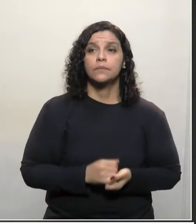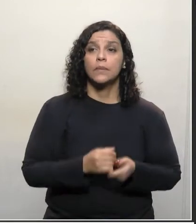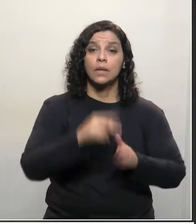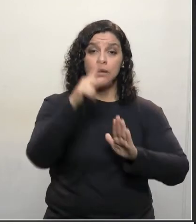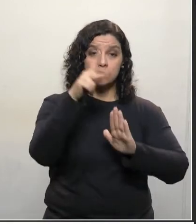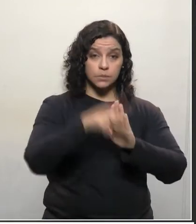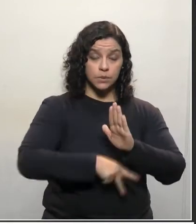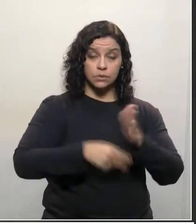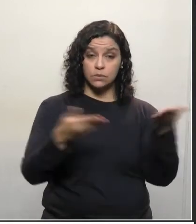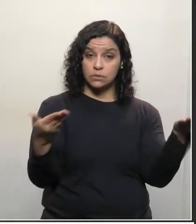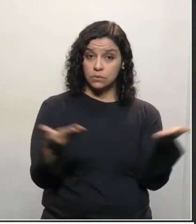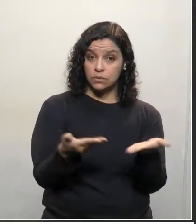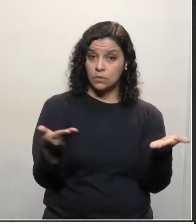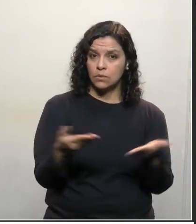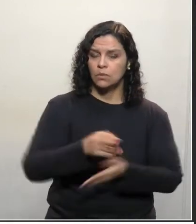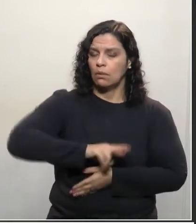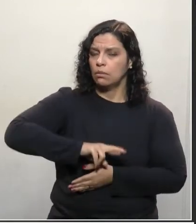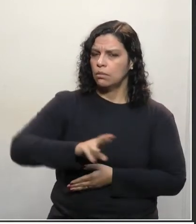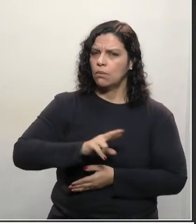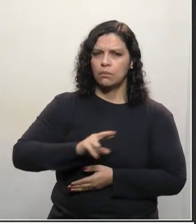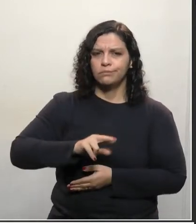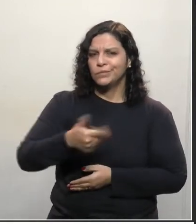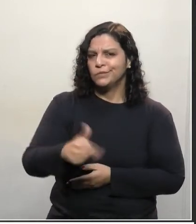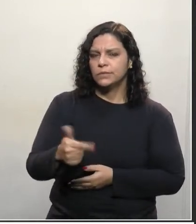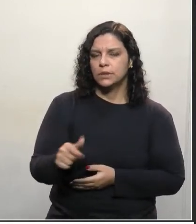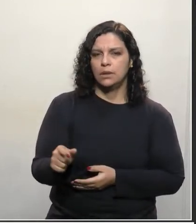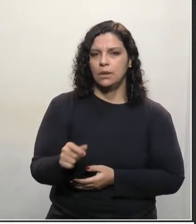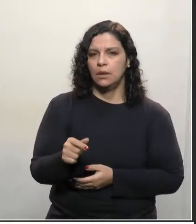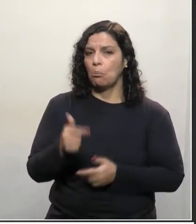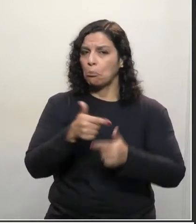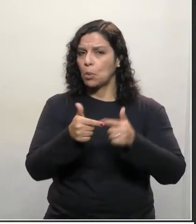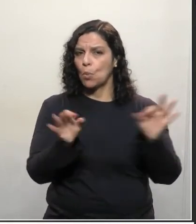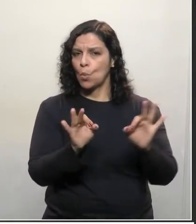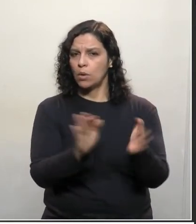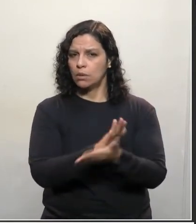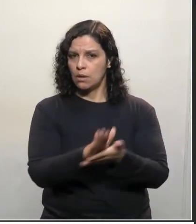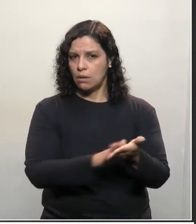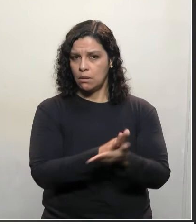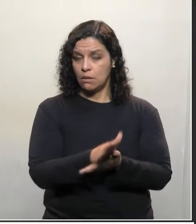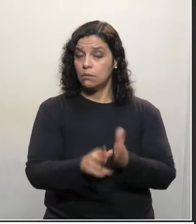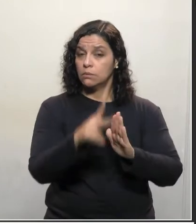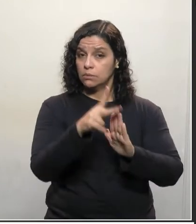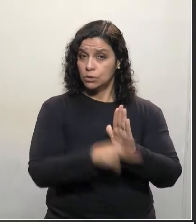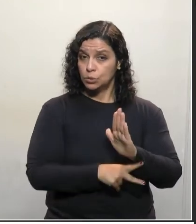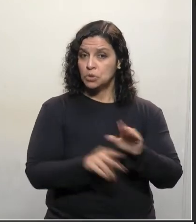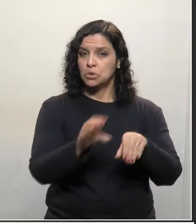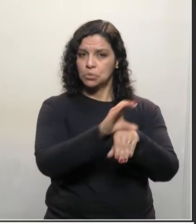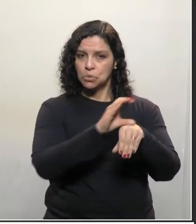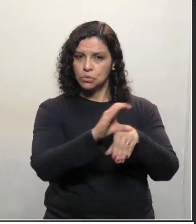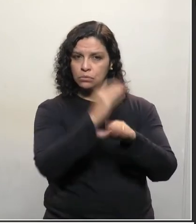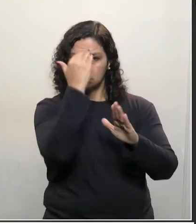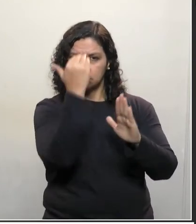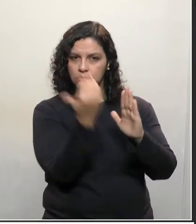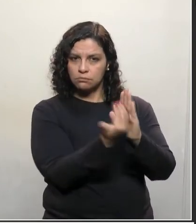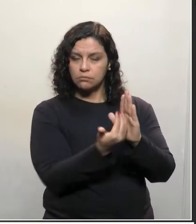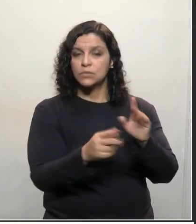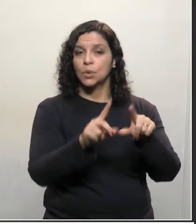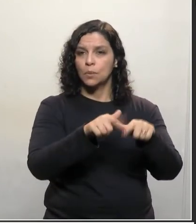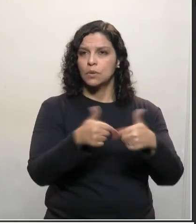um projeto que não tem impedimento algum, é um projeto constitucional,